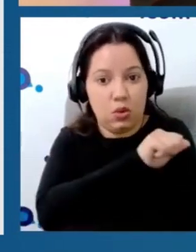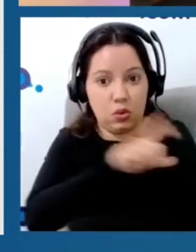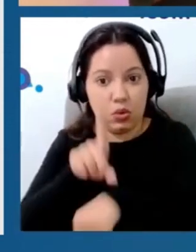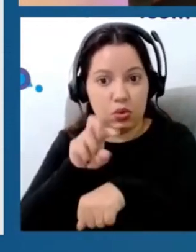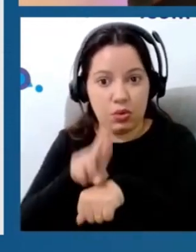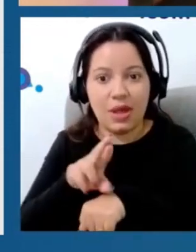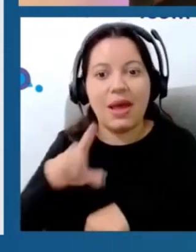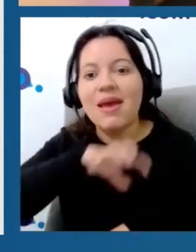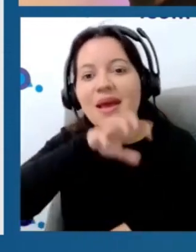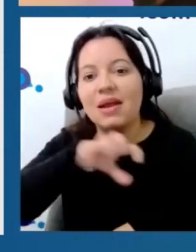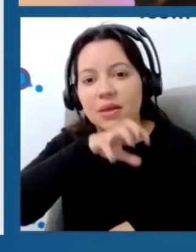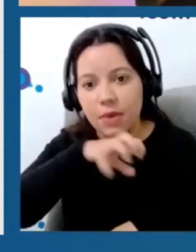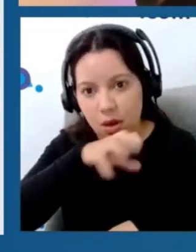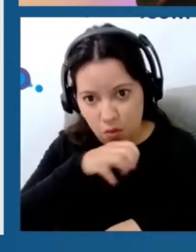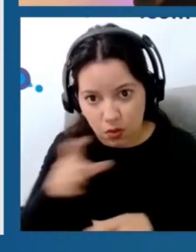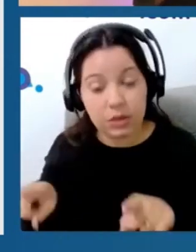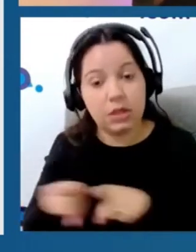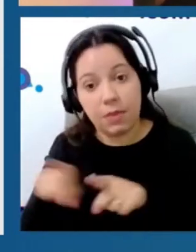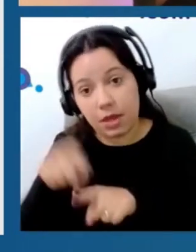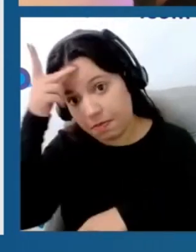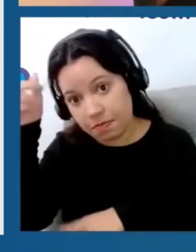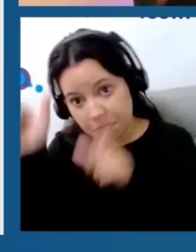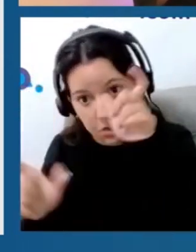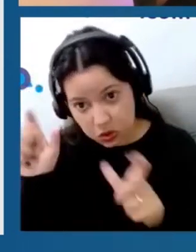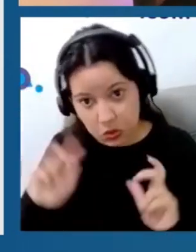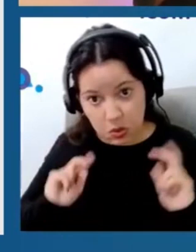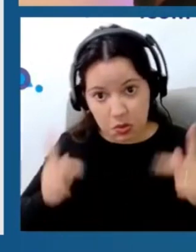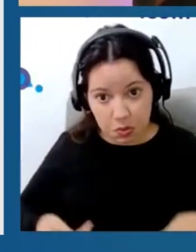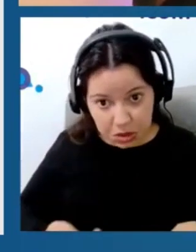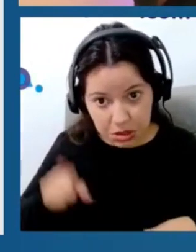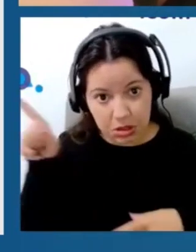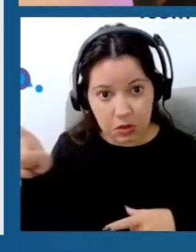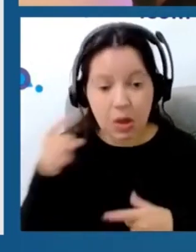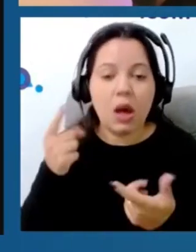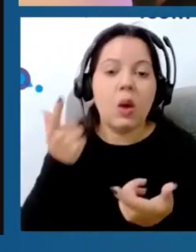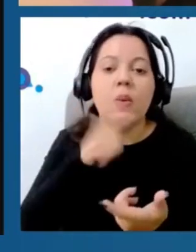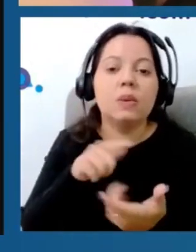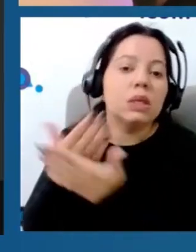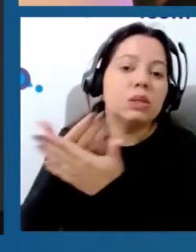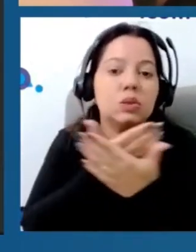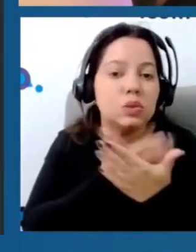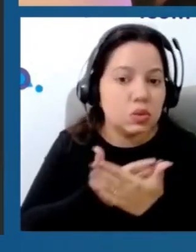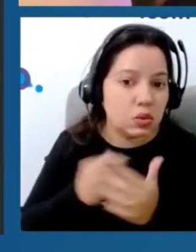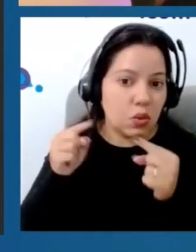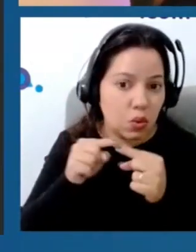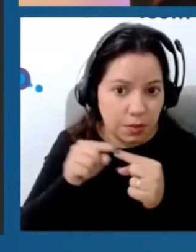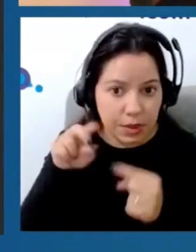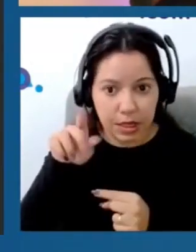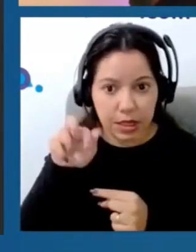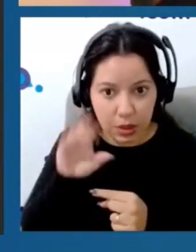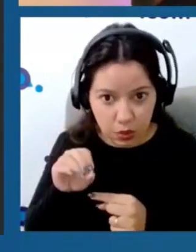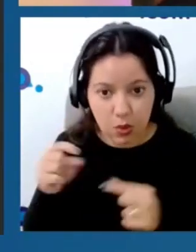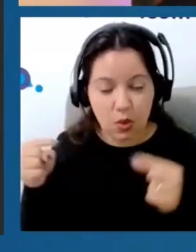e em seres humanos, quais são os resultados que a gente tem com relação a esse processo de sensibilização neural promovidos pela TENS.